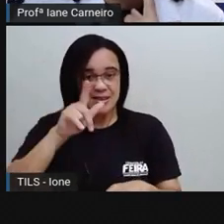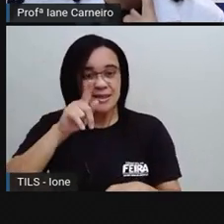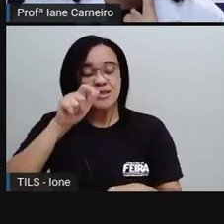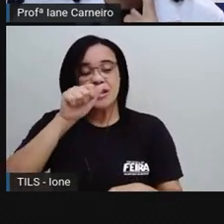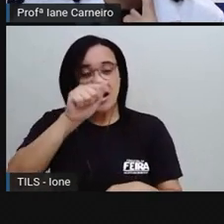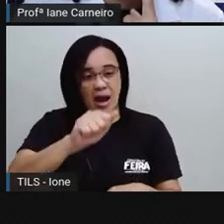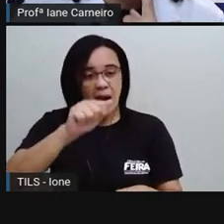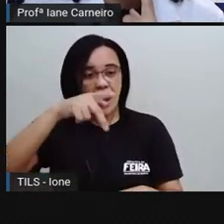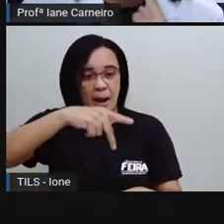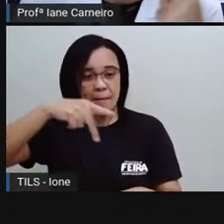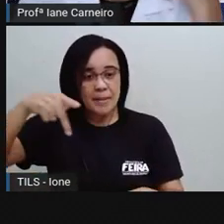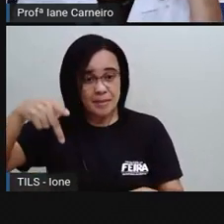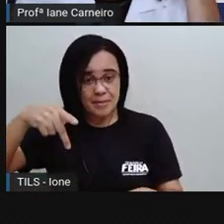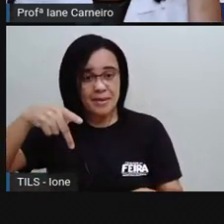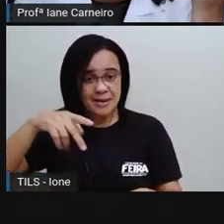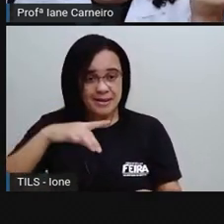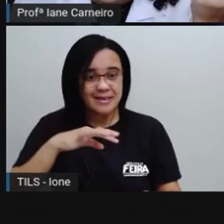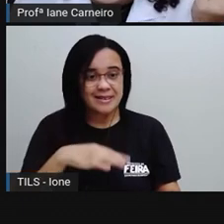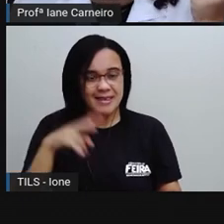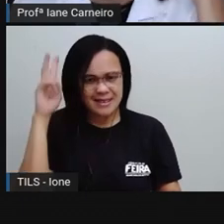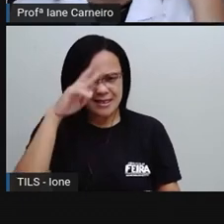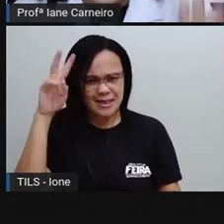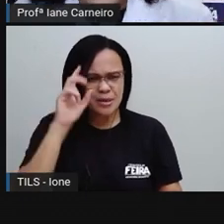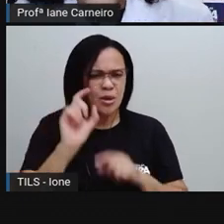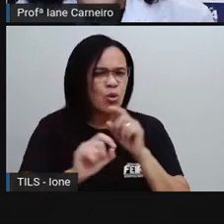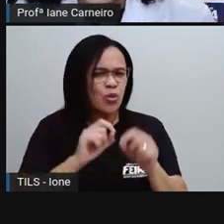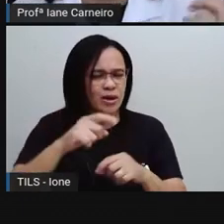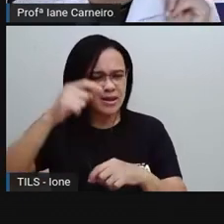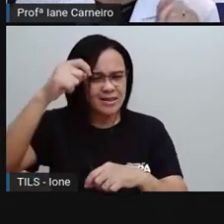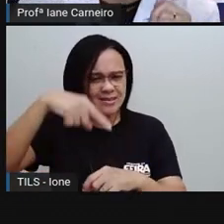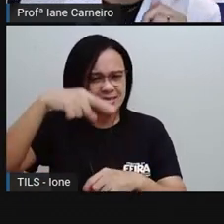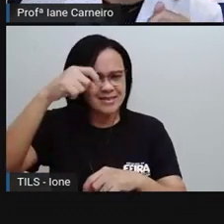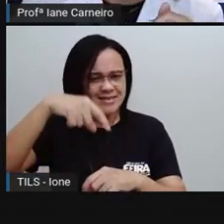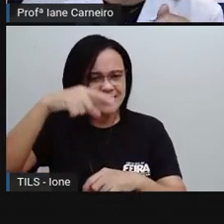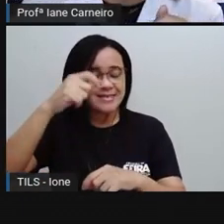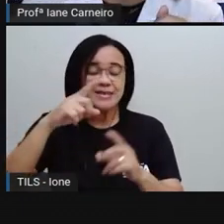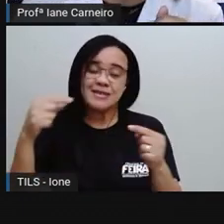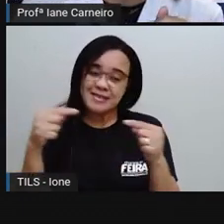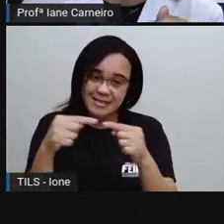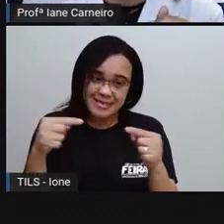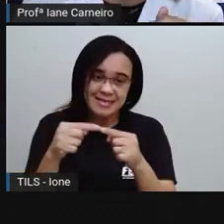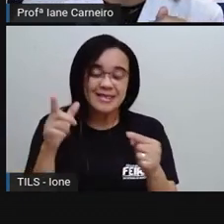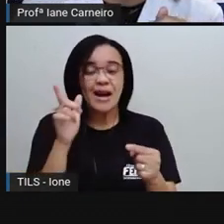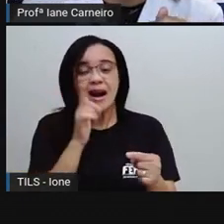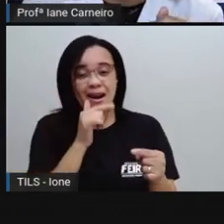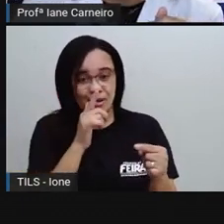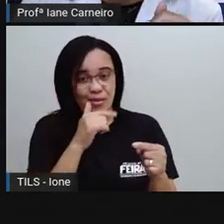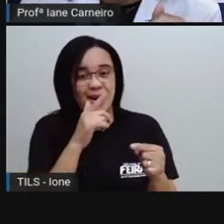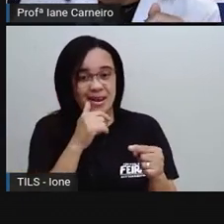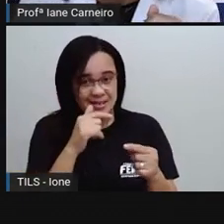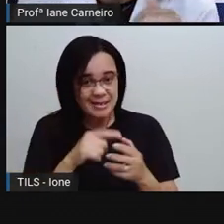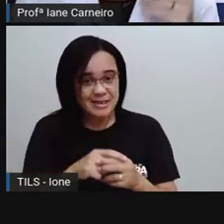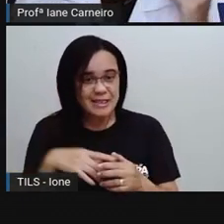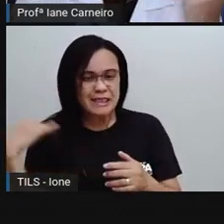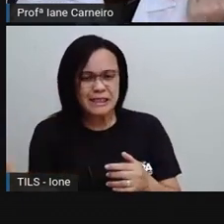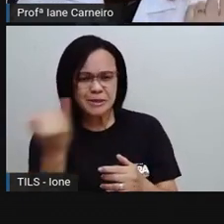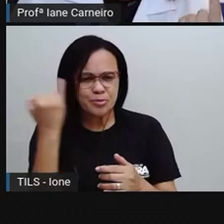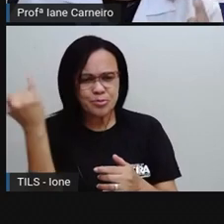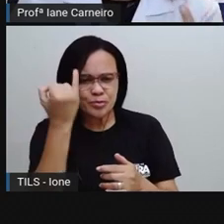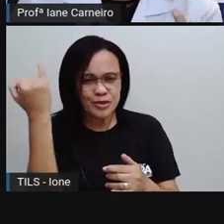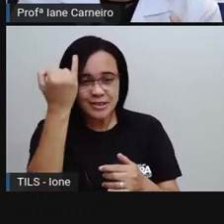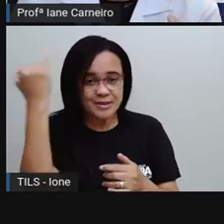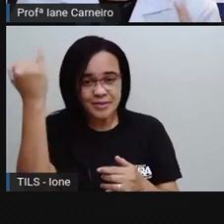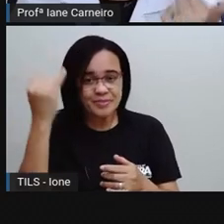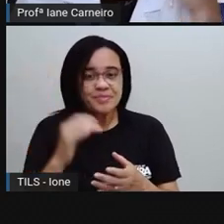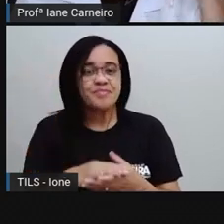ó, essa gotinha. Lembra o quê? Água, né? E aí tem escrito aqui, ó, importante. E aí